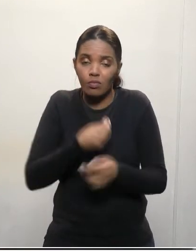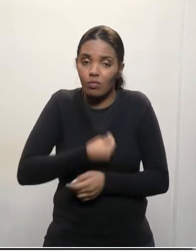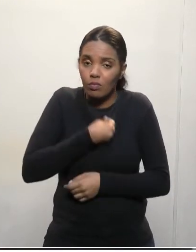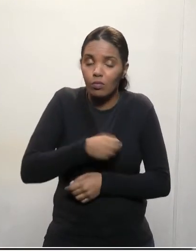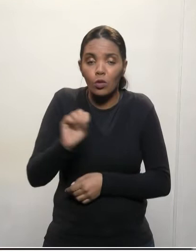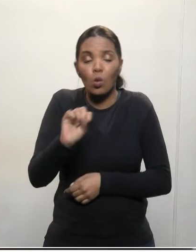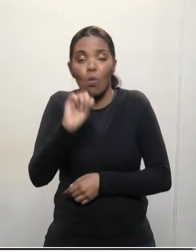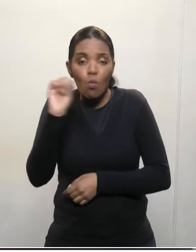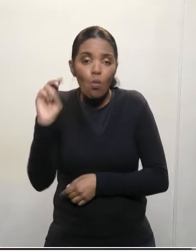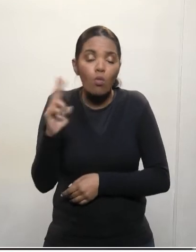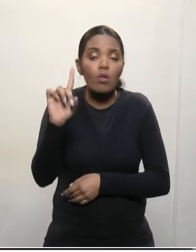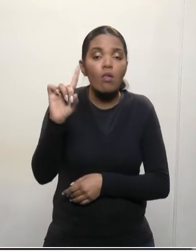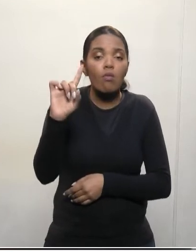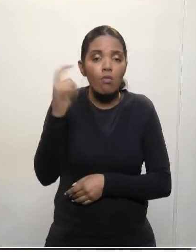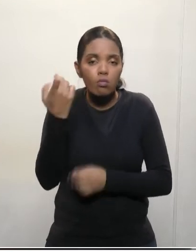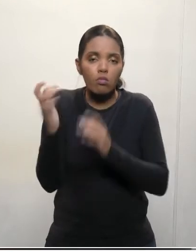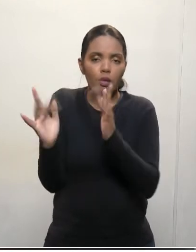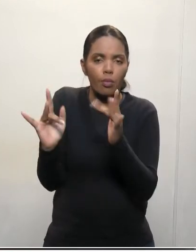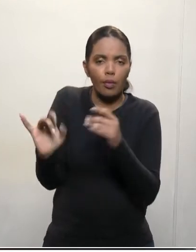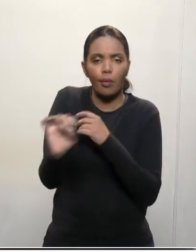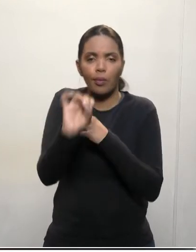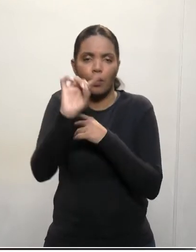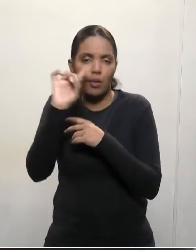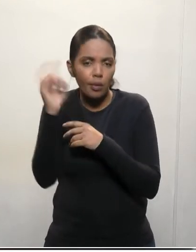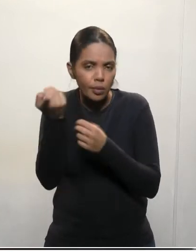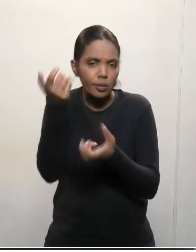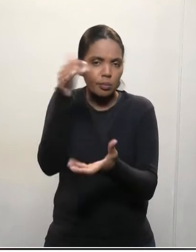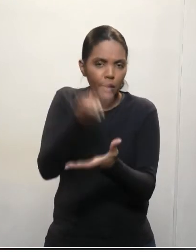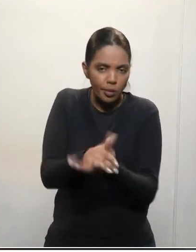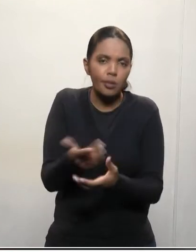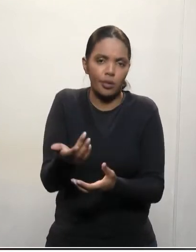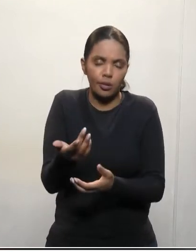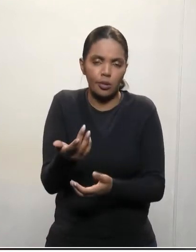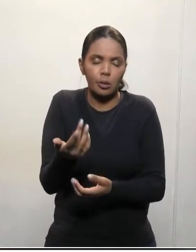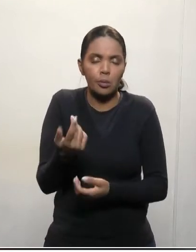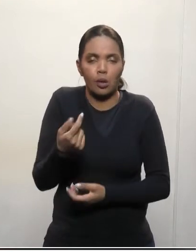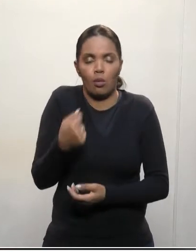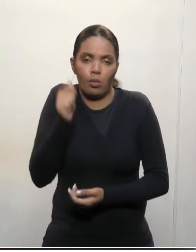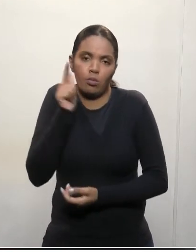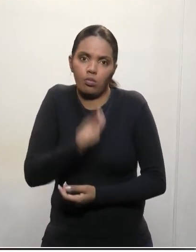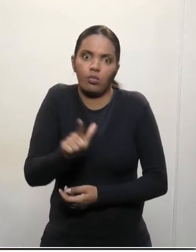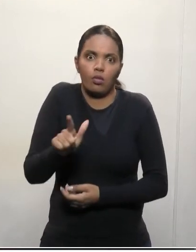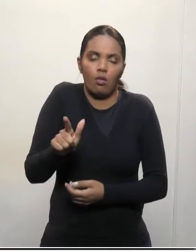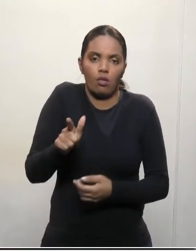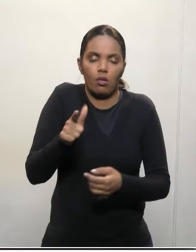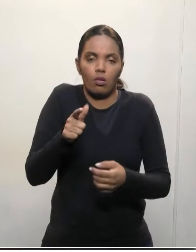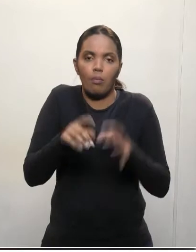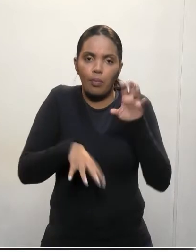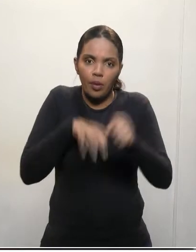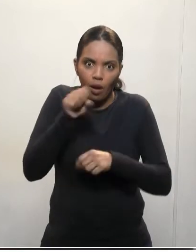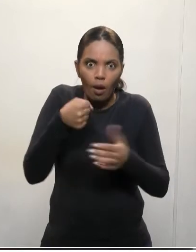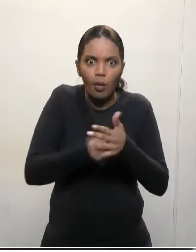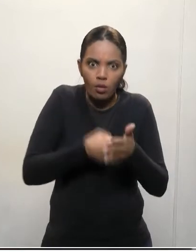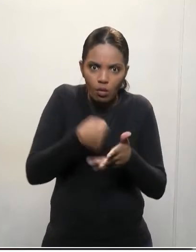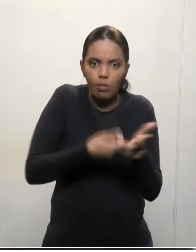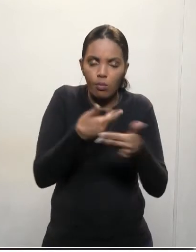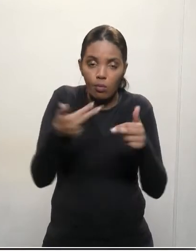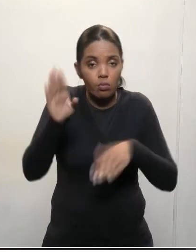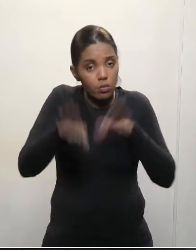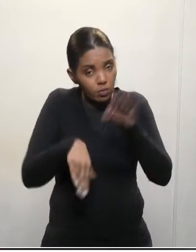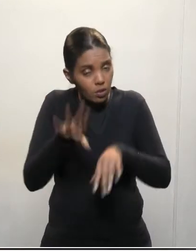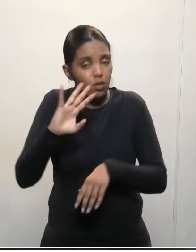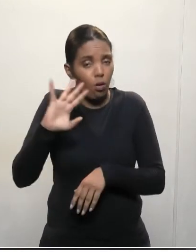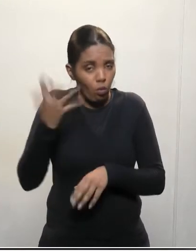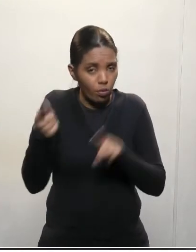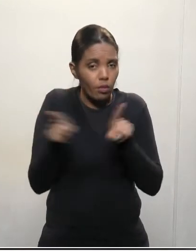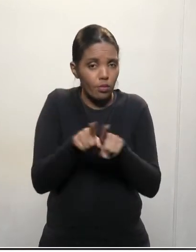seu ex-companheiro, ex-namorado, ex-marido, e muitas vezes também ocorre pelo pai ou pelo irmão.